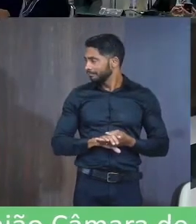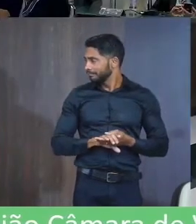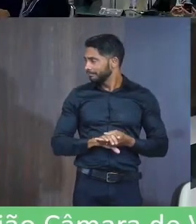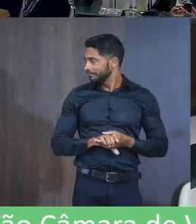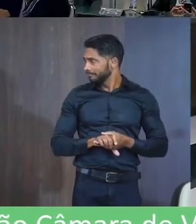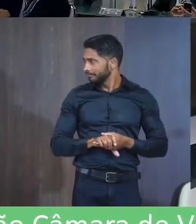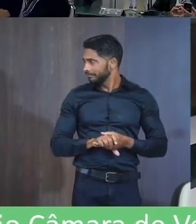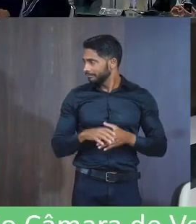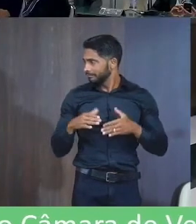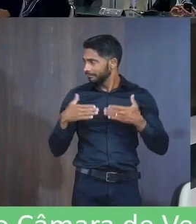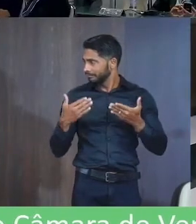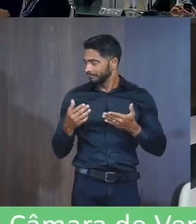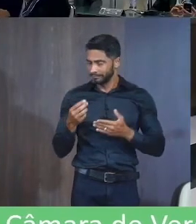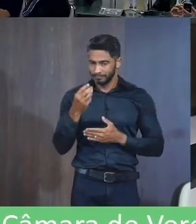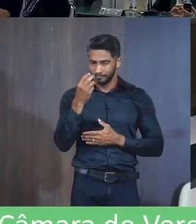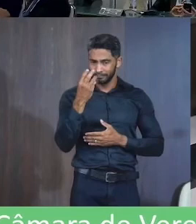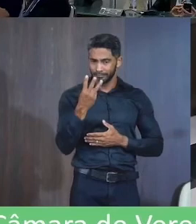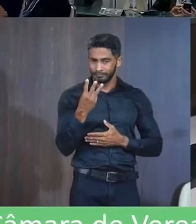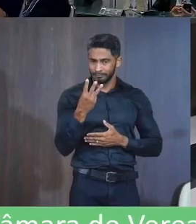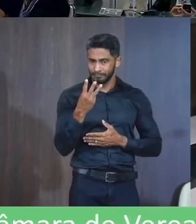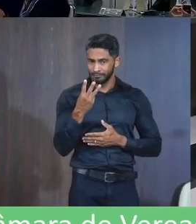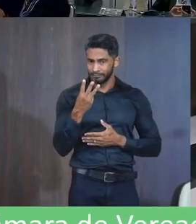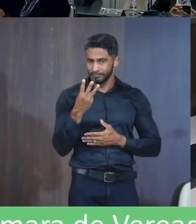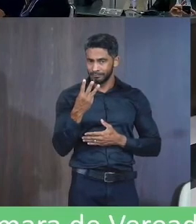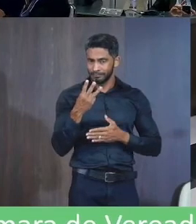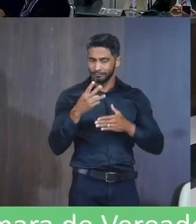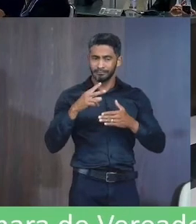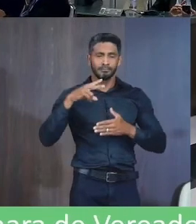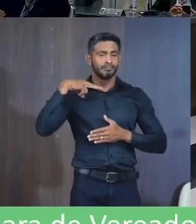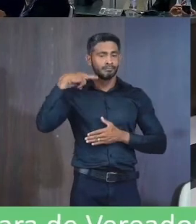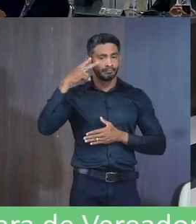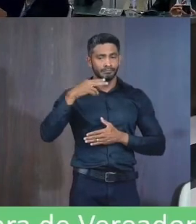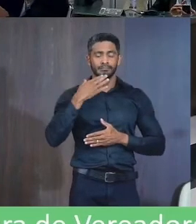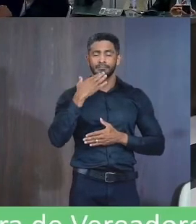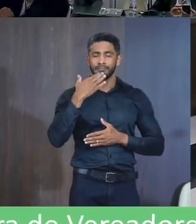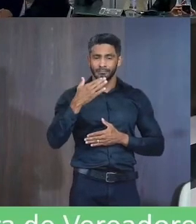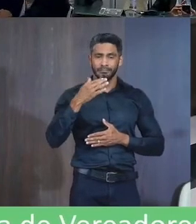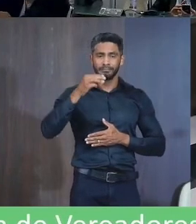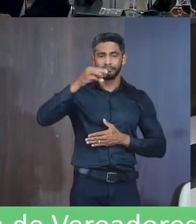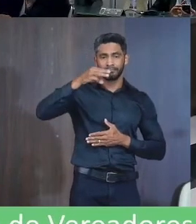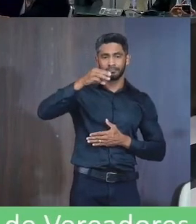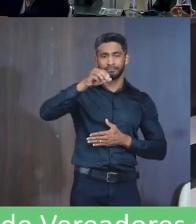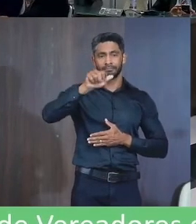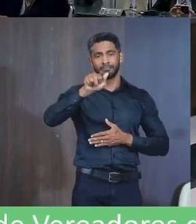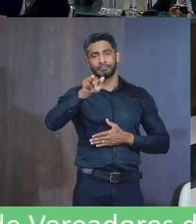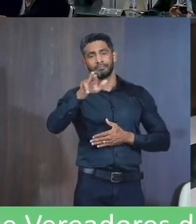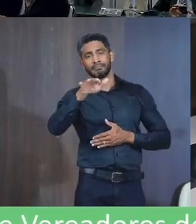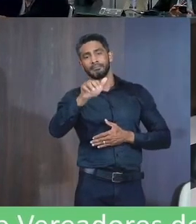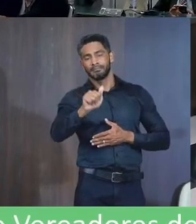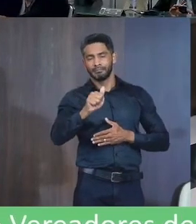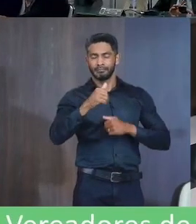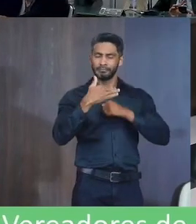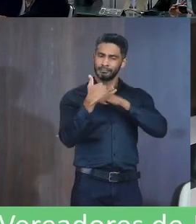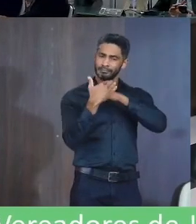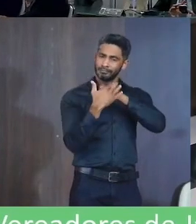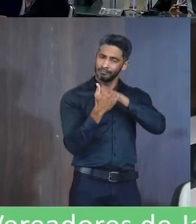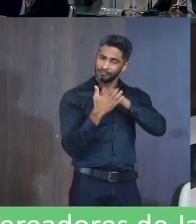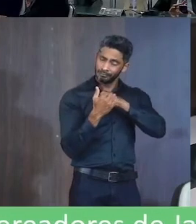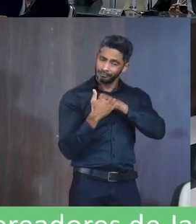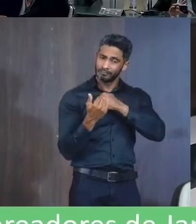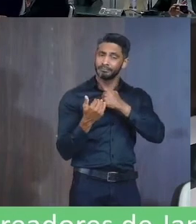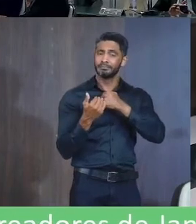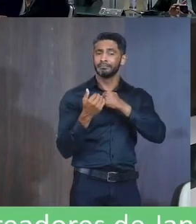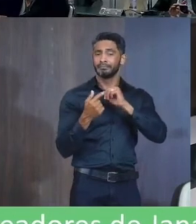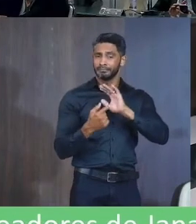Então foram três Três vereadores Que pediram Inclusive Maria de Meoda Me chamou E